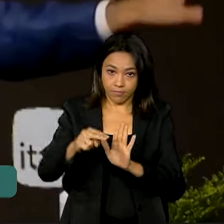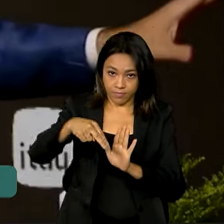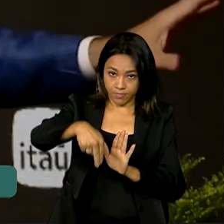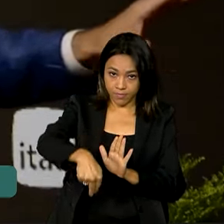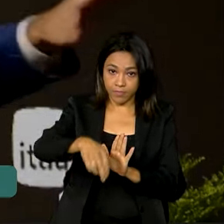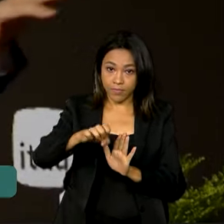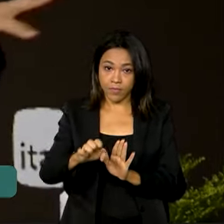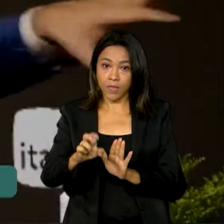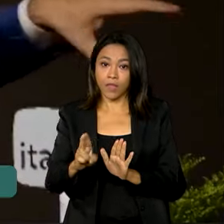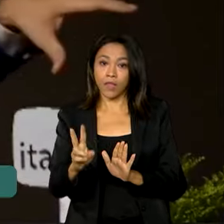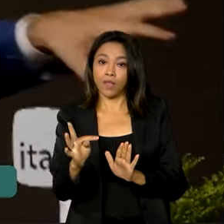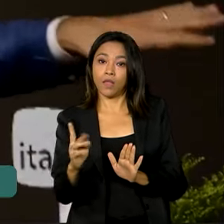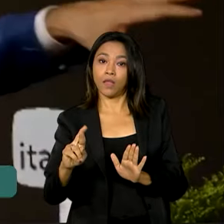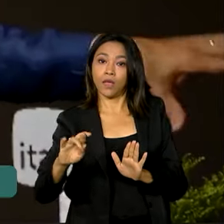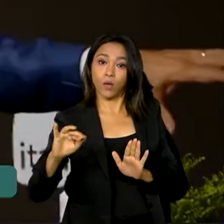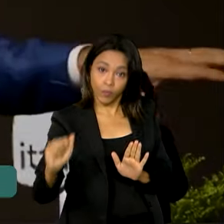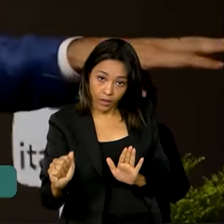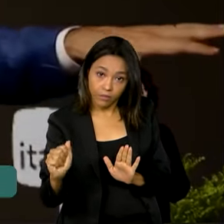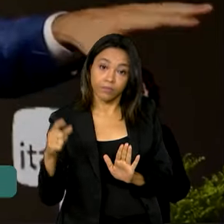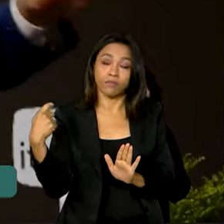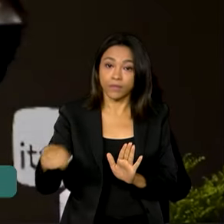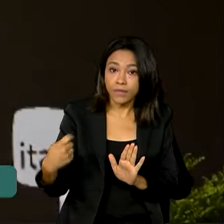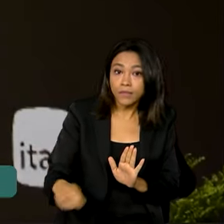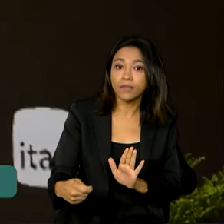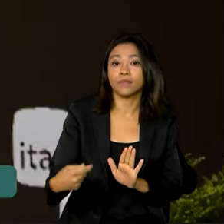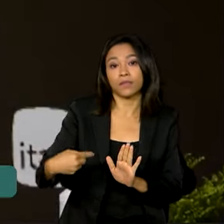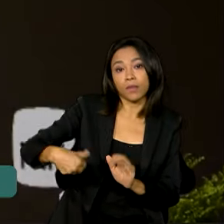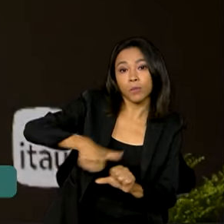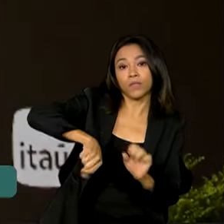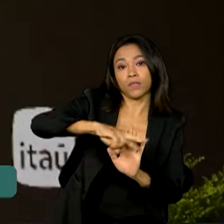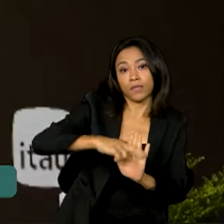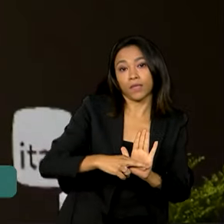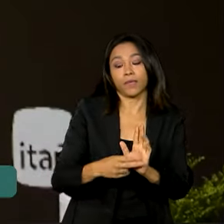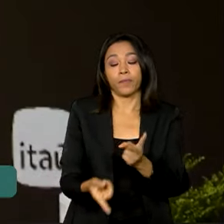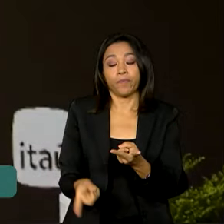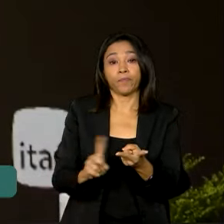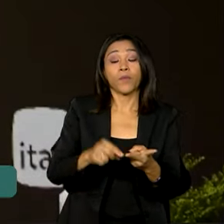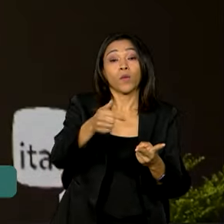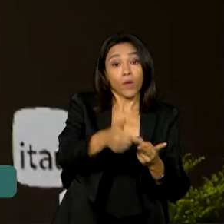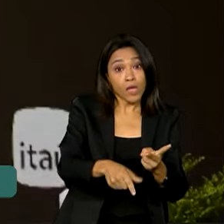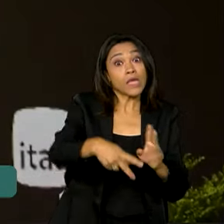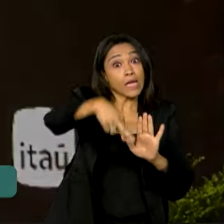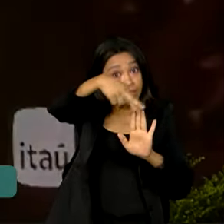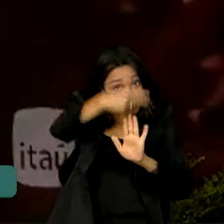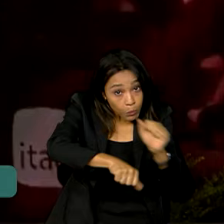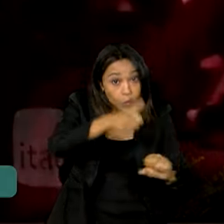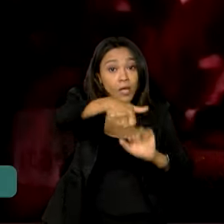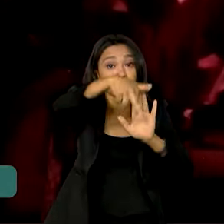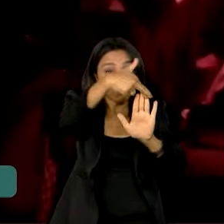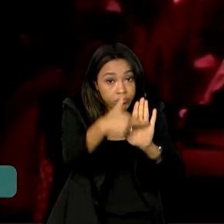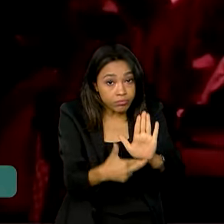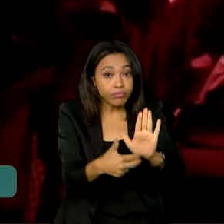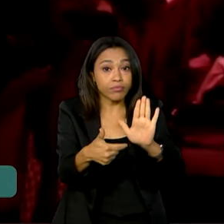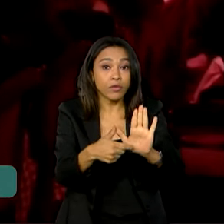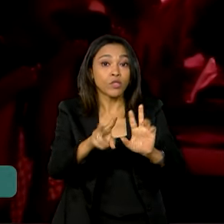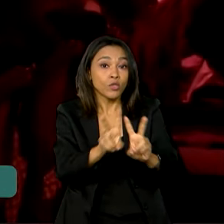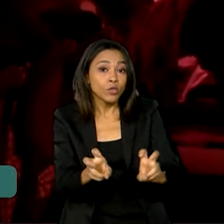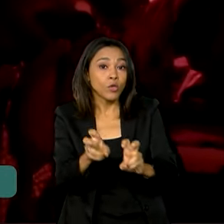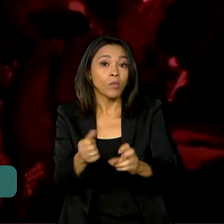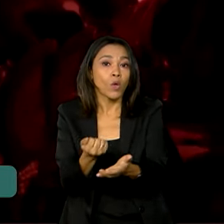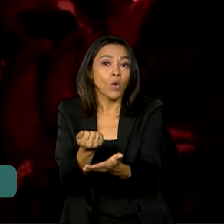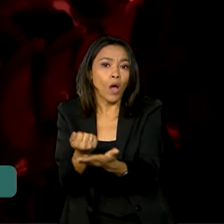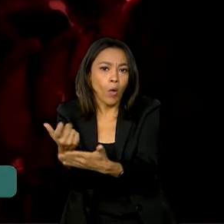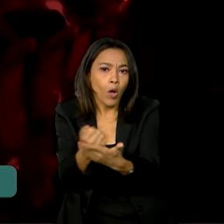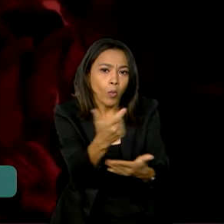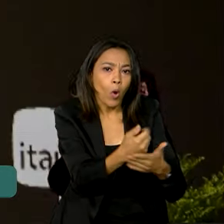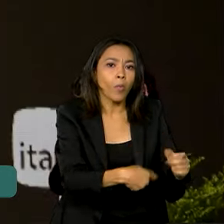estar em outro lugar, tem que ser buscado de outra forma. A reforma, propriamente dita, tanto do consumo quanto da renda, tem que ser